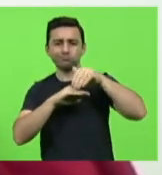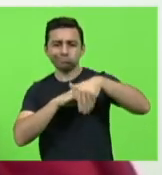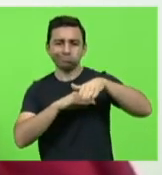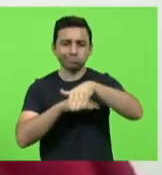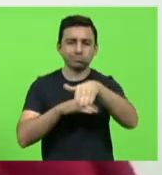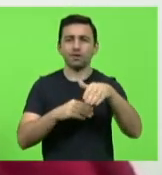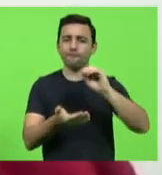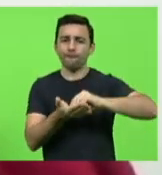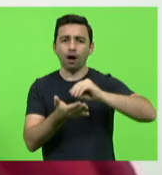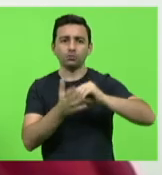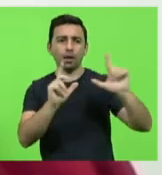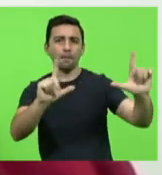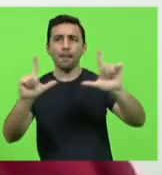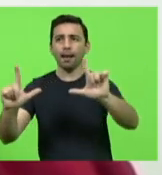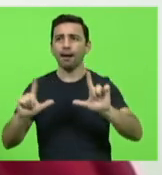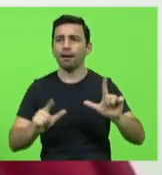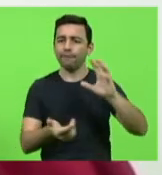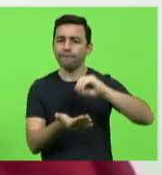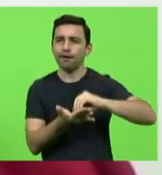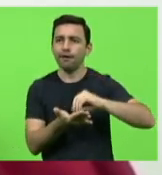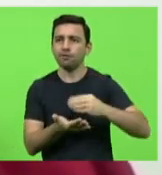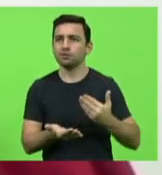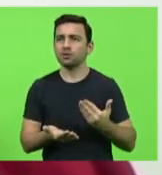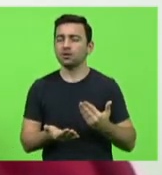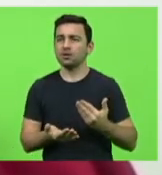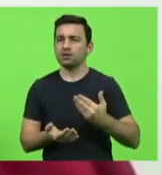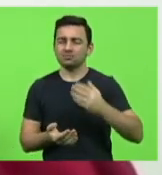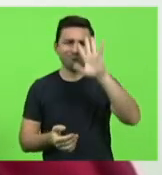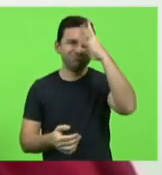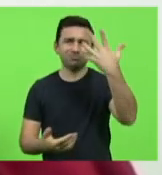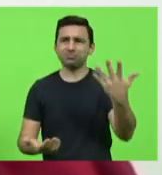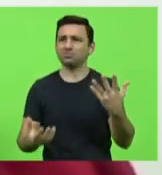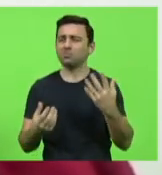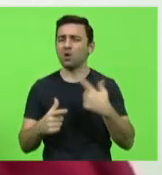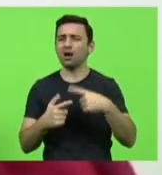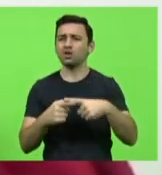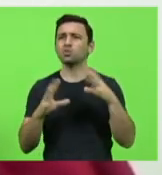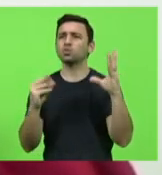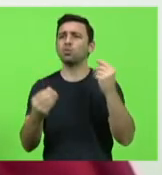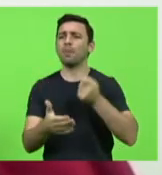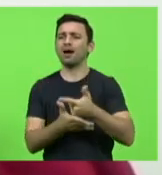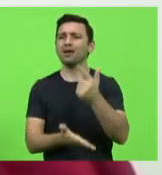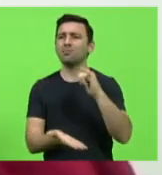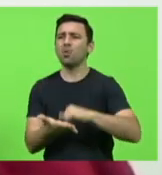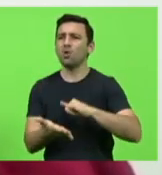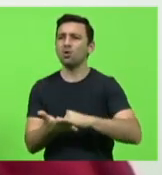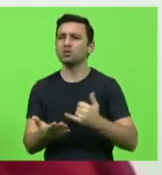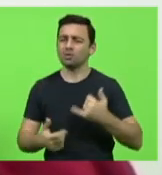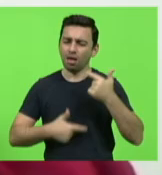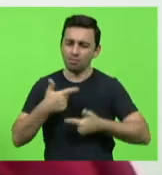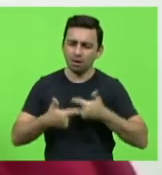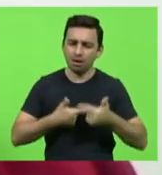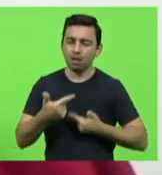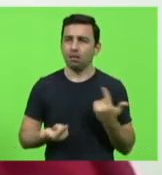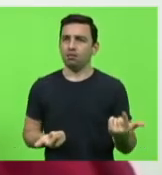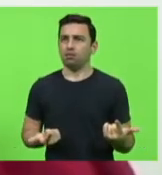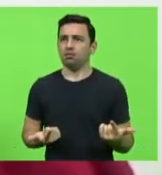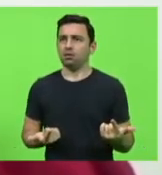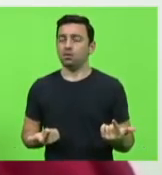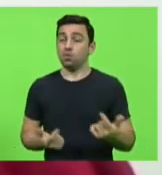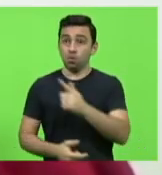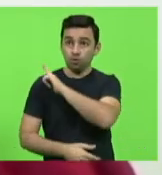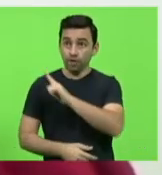é revoltante porque todos trabalham e pagam seus impostos o mínimo que o governo precisa fazer tanto